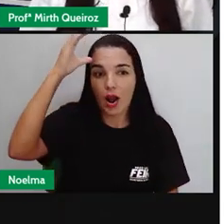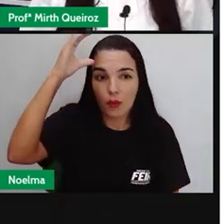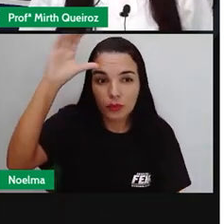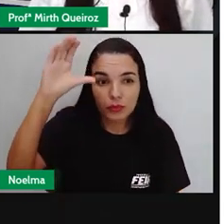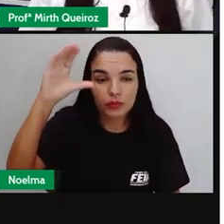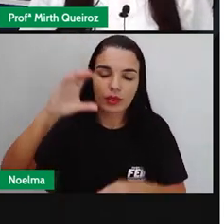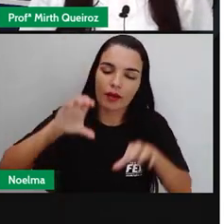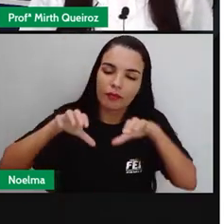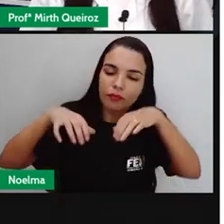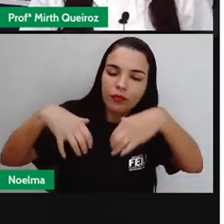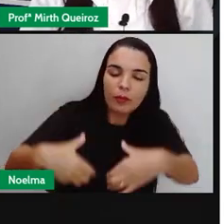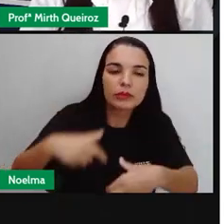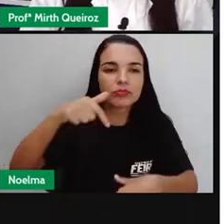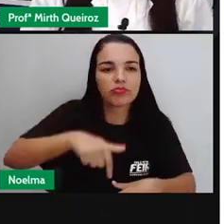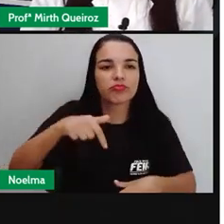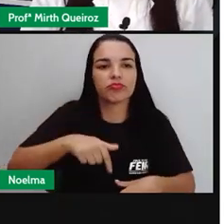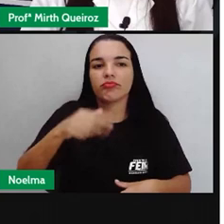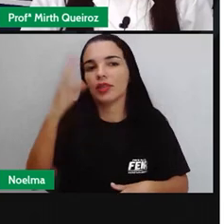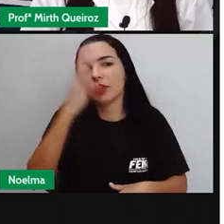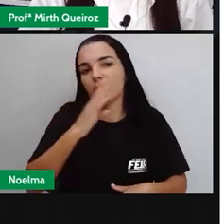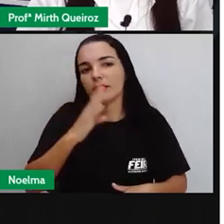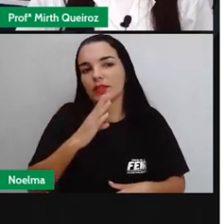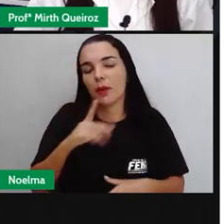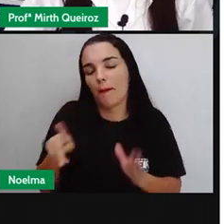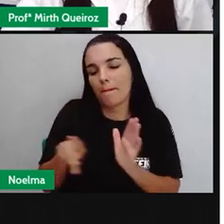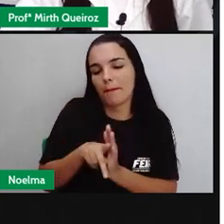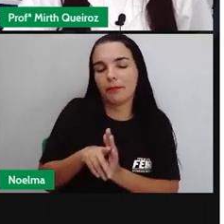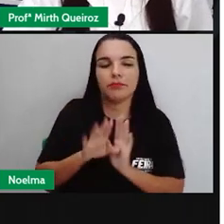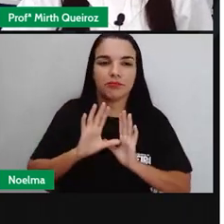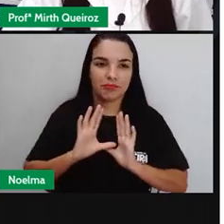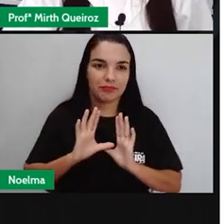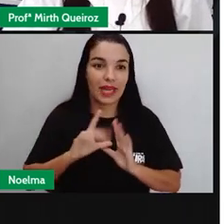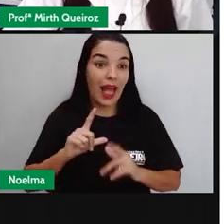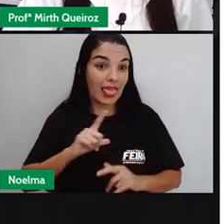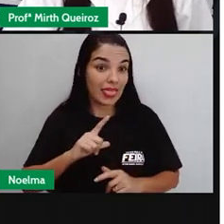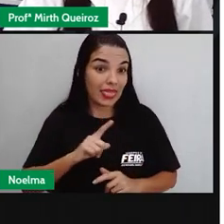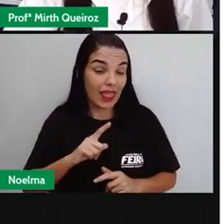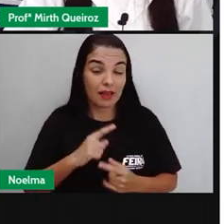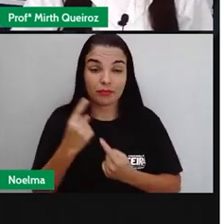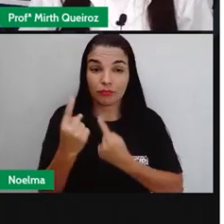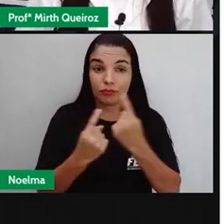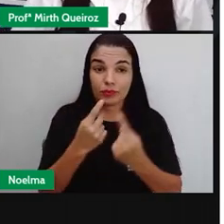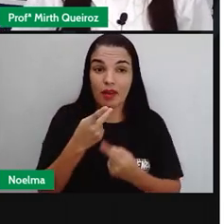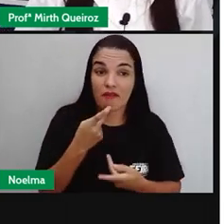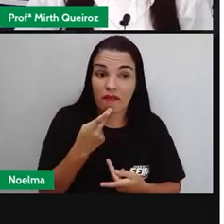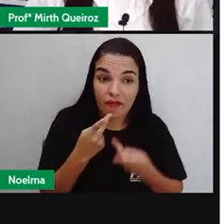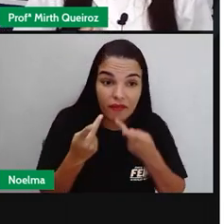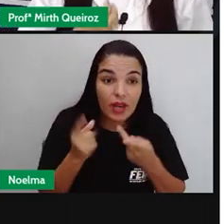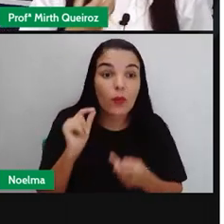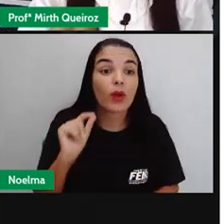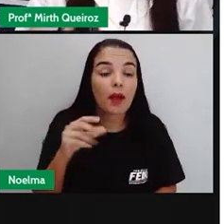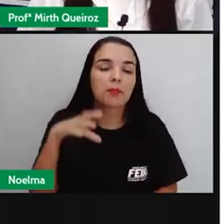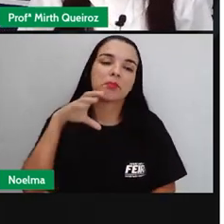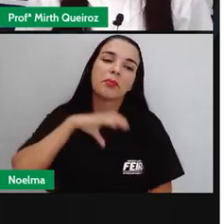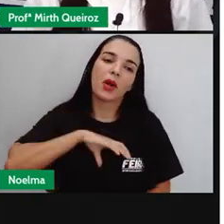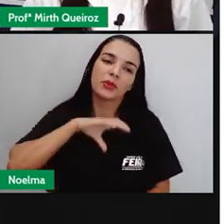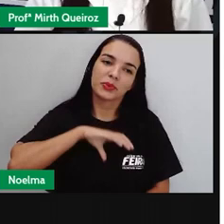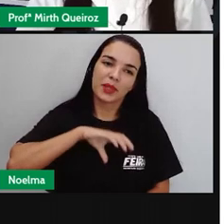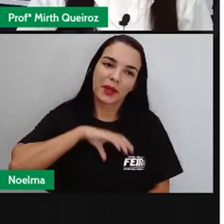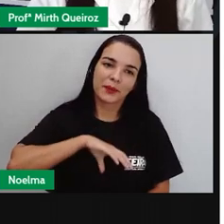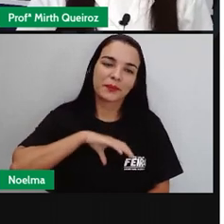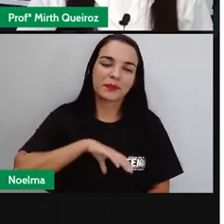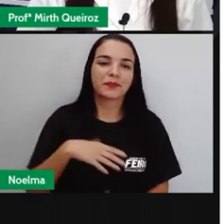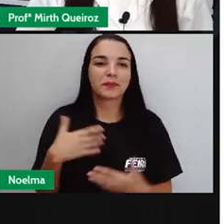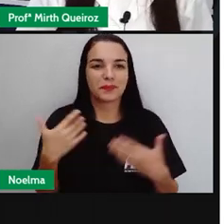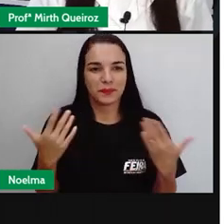formação dessa cultura que a gente tem hoje. Dentre essas influências, temos a língua falada, o nosso português,